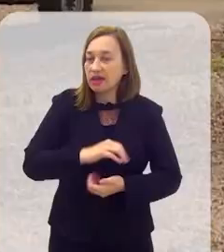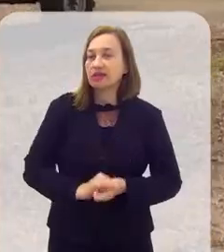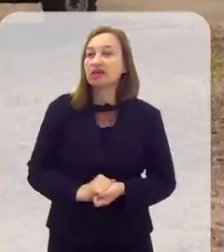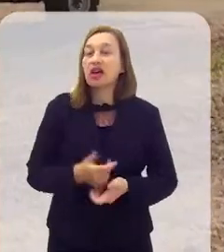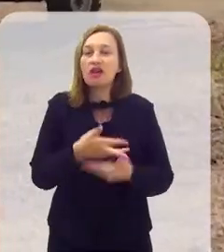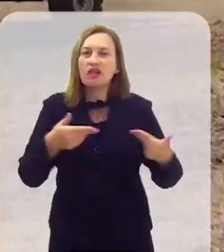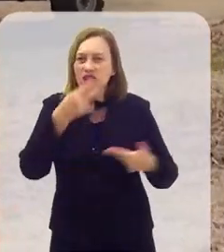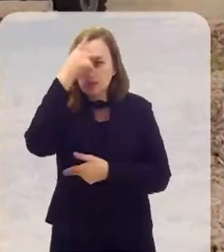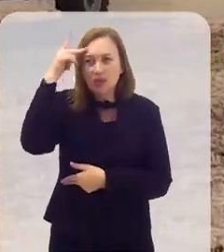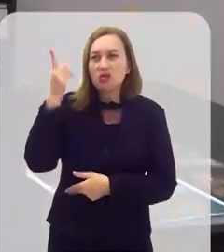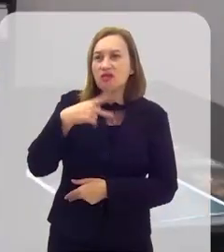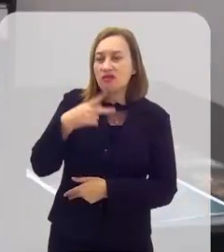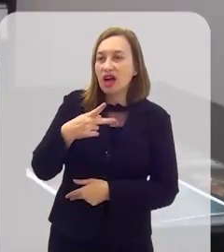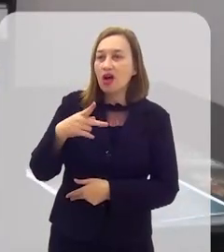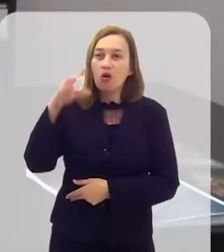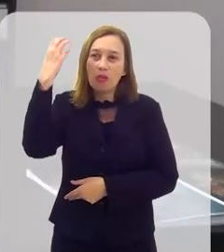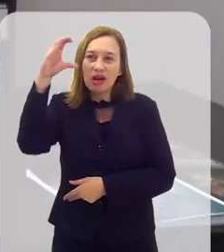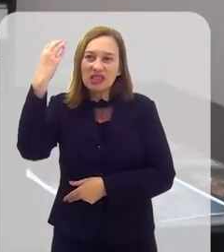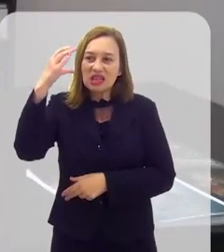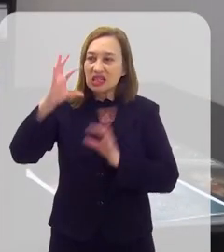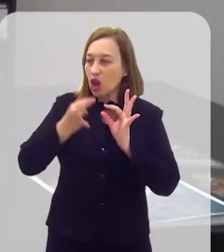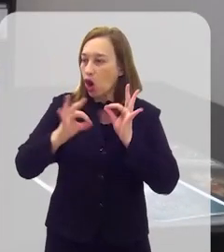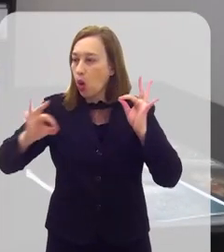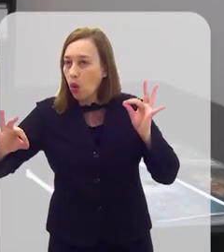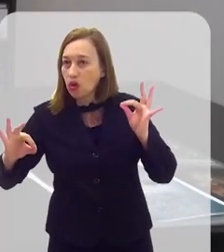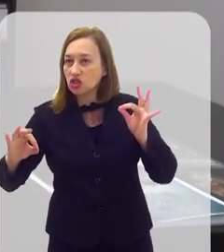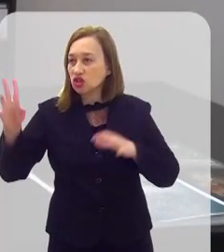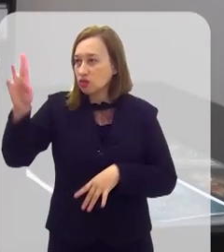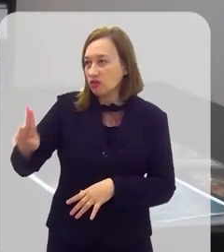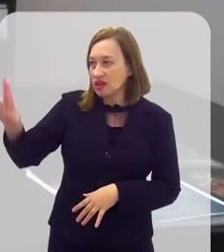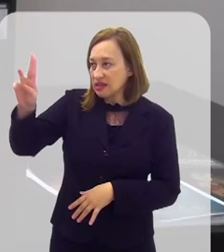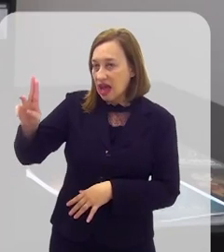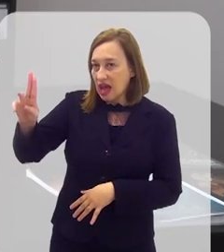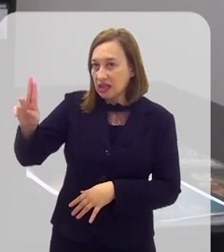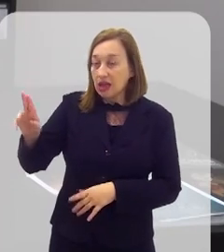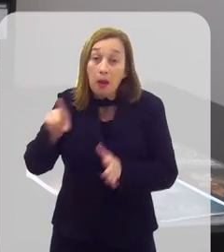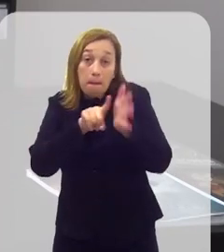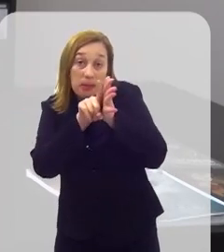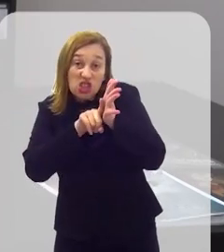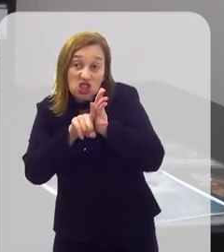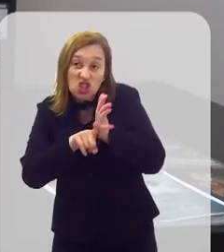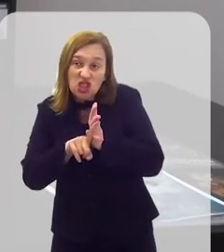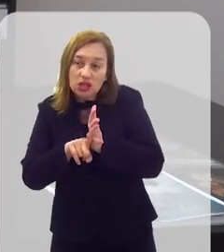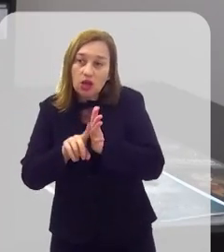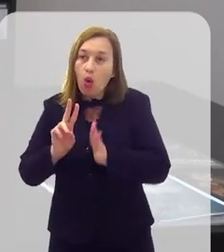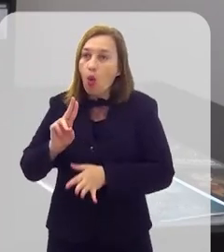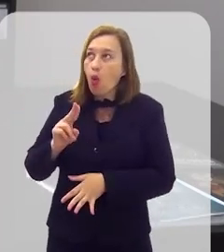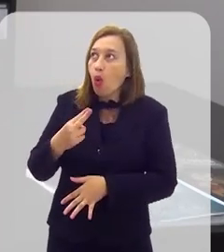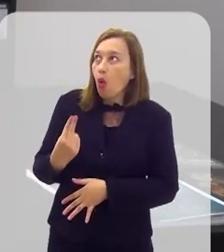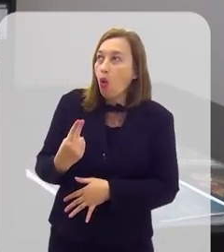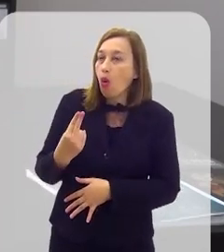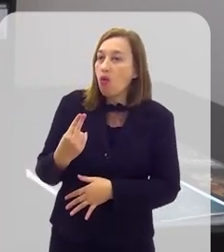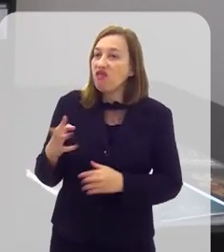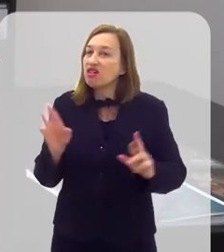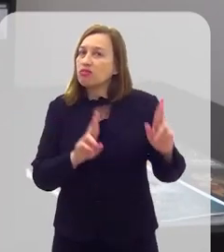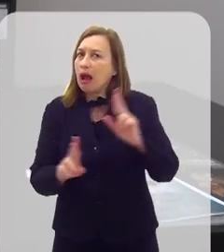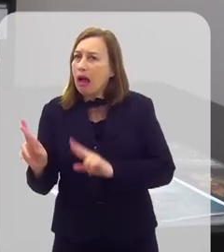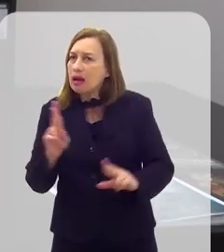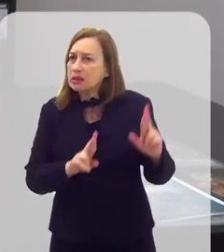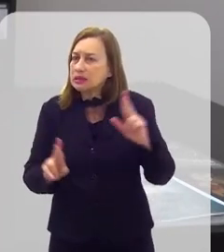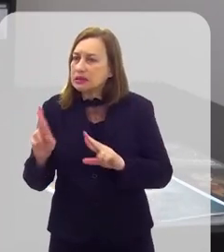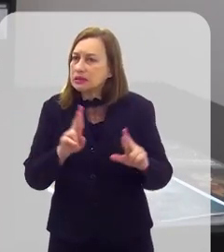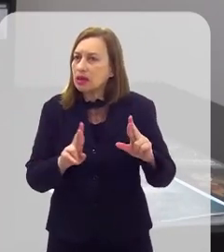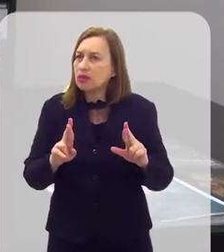diferentes campos. Muita gente coloca a ciência como algo distante, universidade, pesquisa, ou só